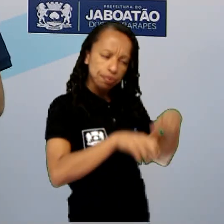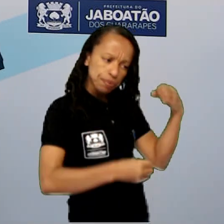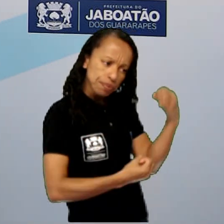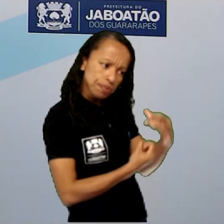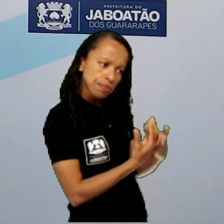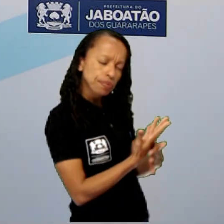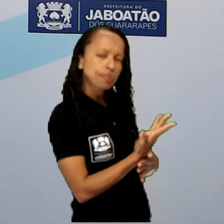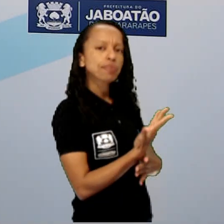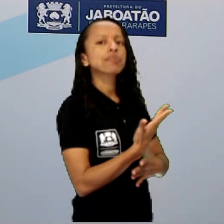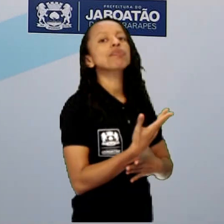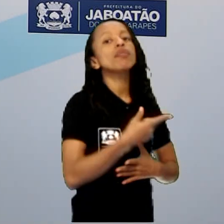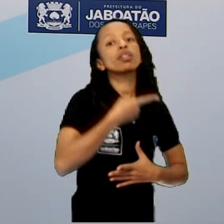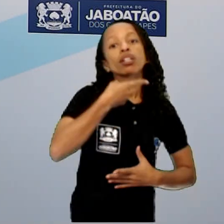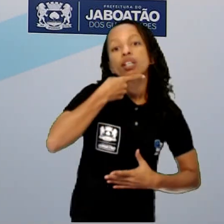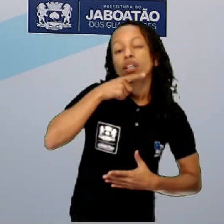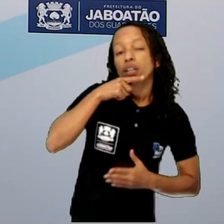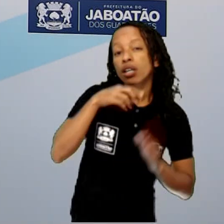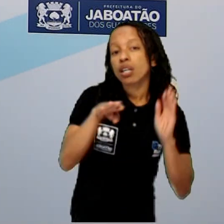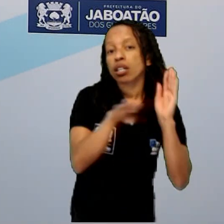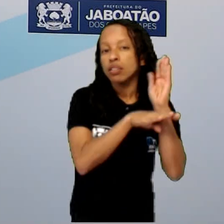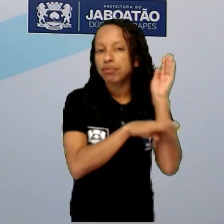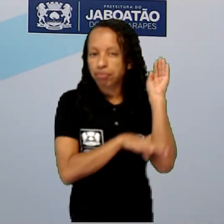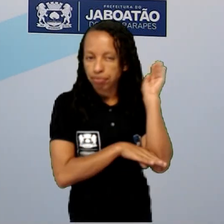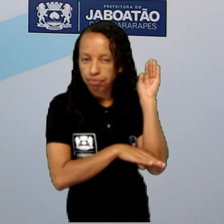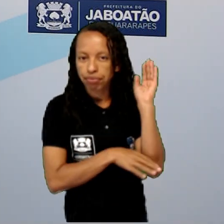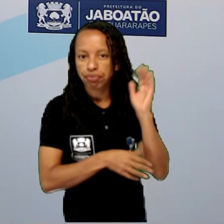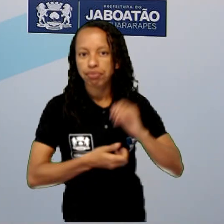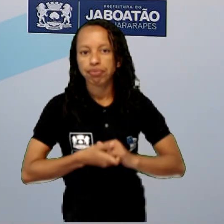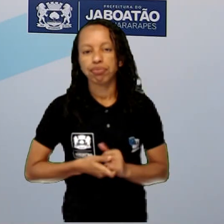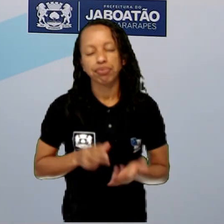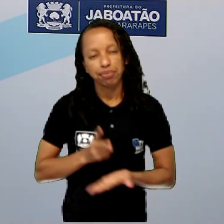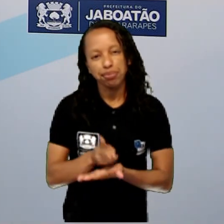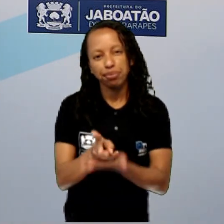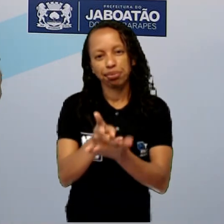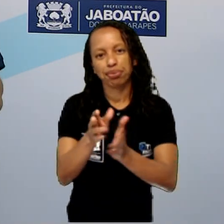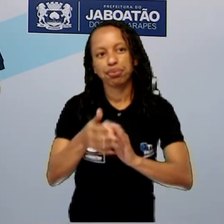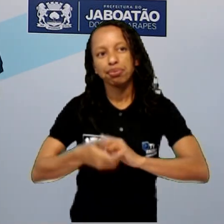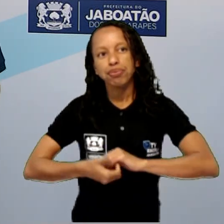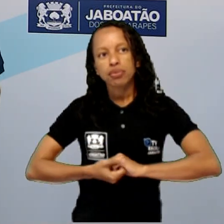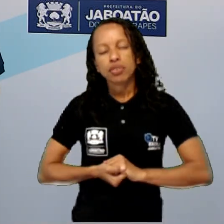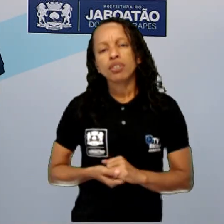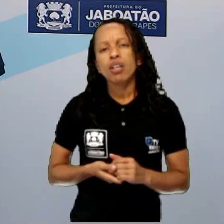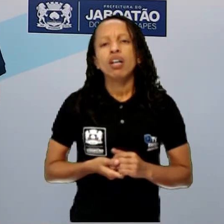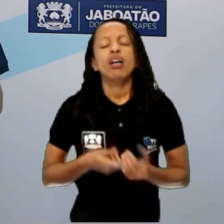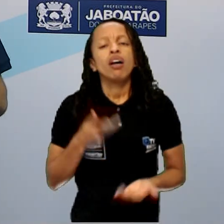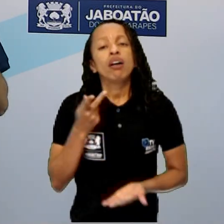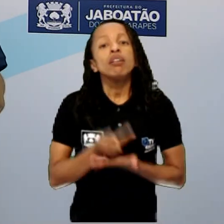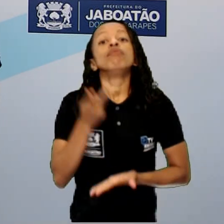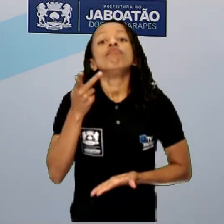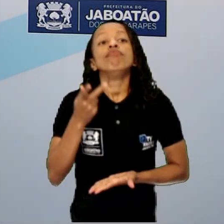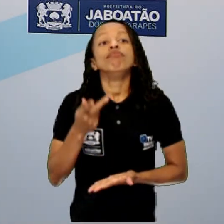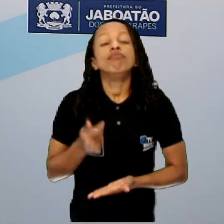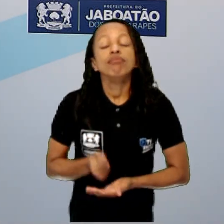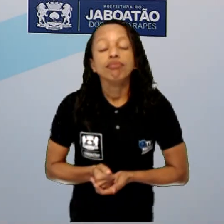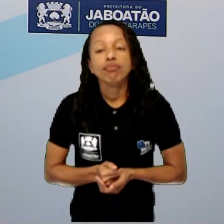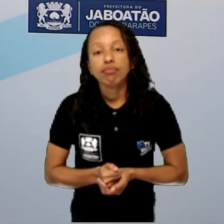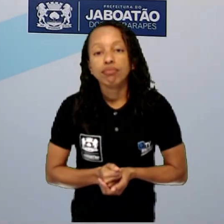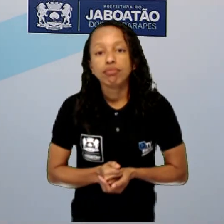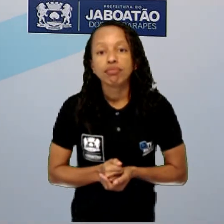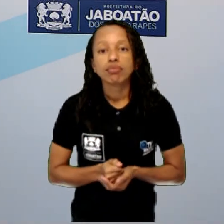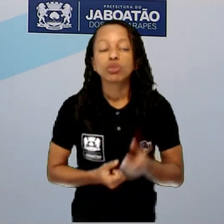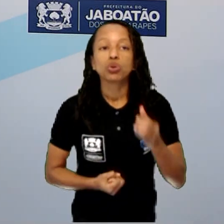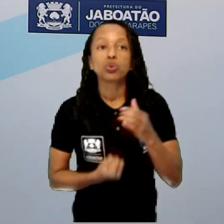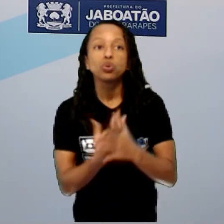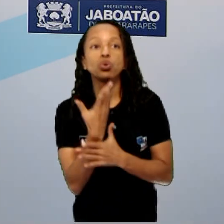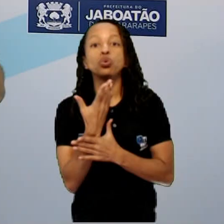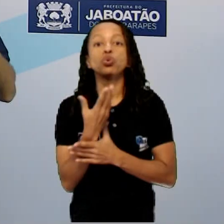da cana de açúcar. Vamos continuar. E aí o é que acontece? Surgiu aí, nesse caso,